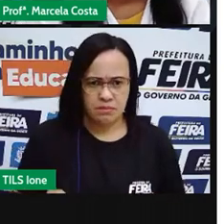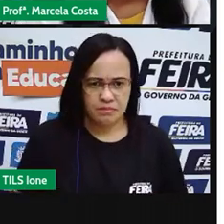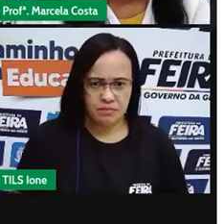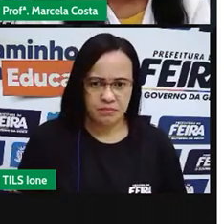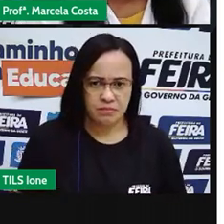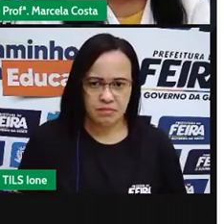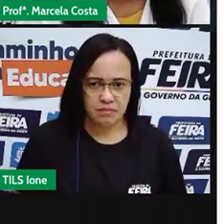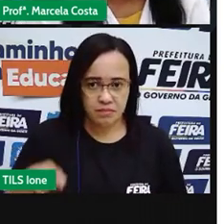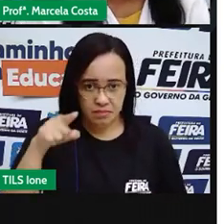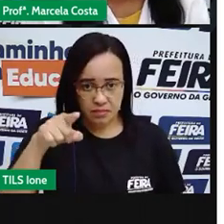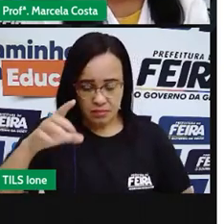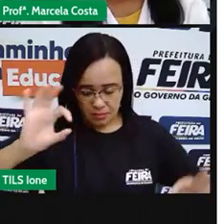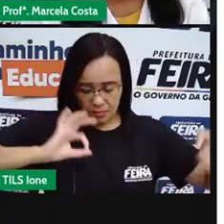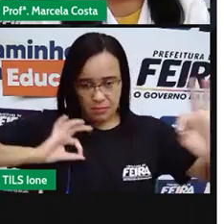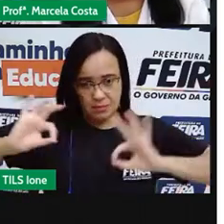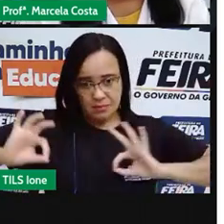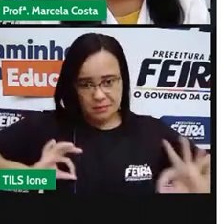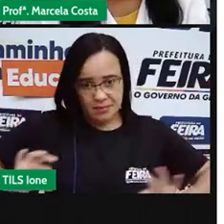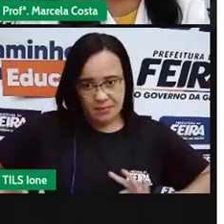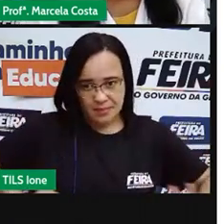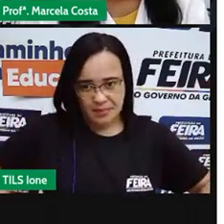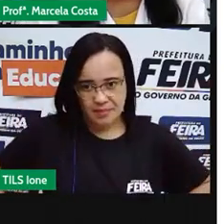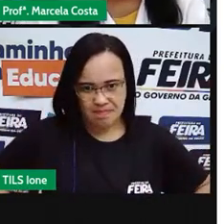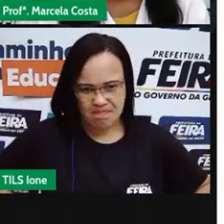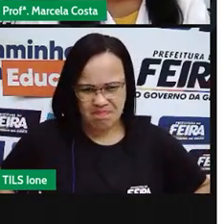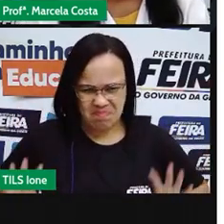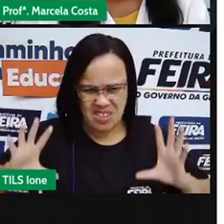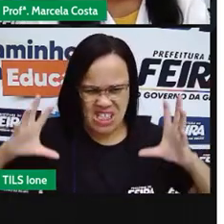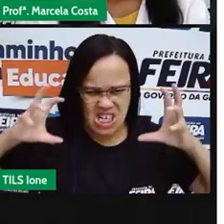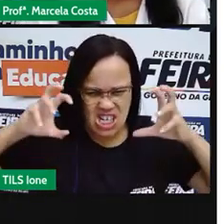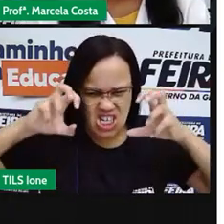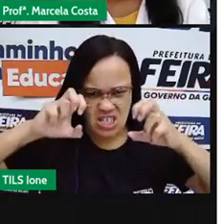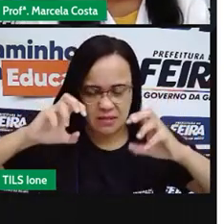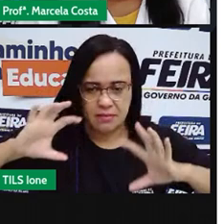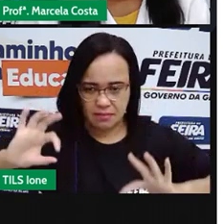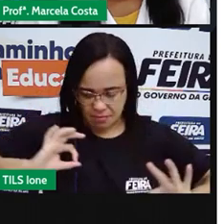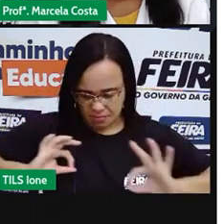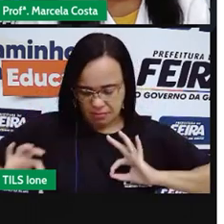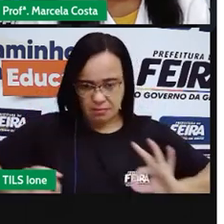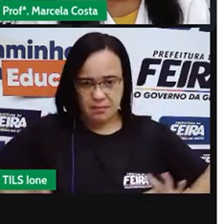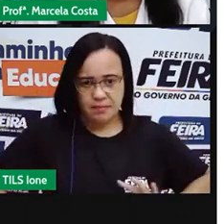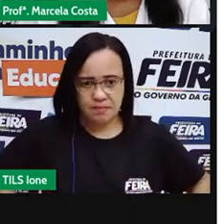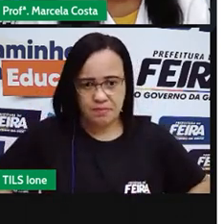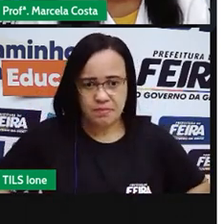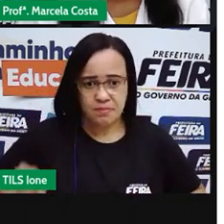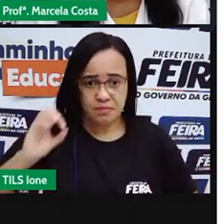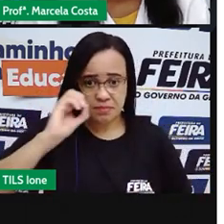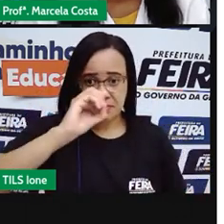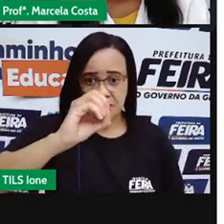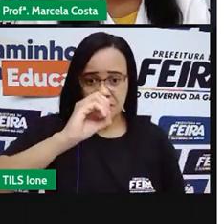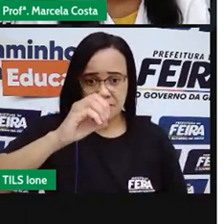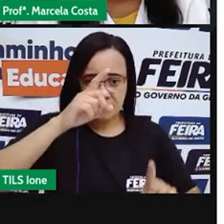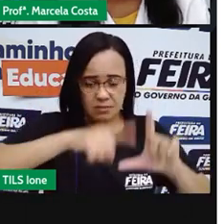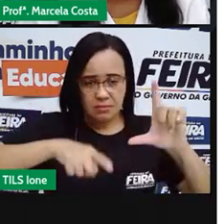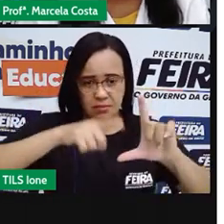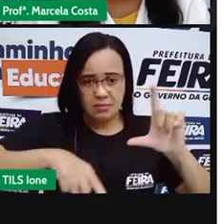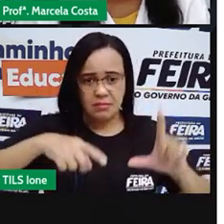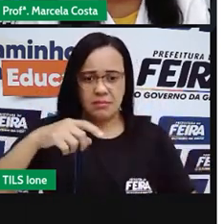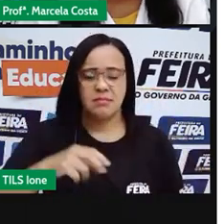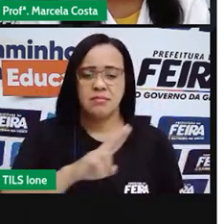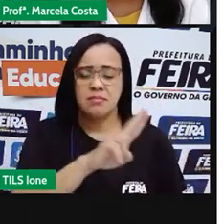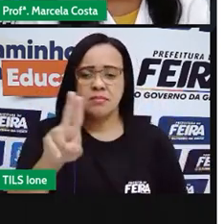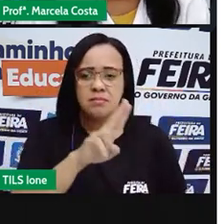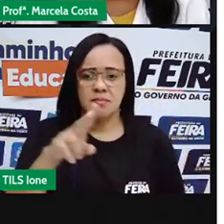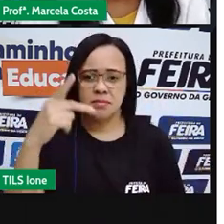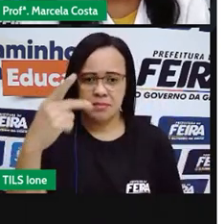Olha a imagem. Esse animal começa com a letra O, como vocês estão